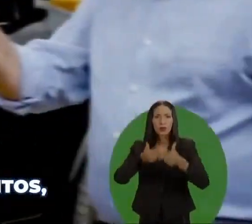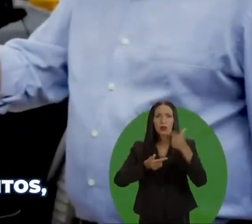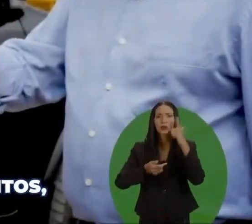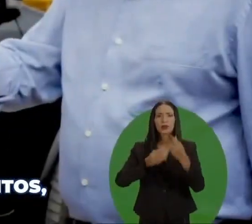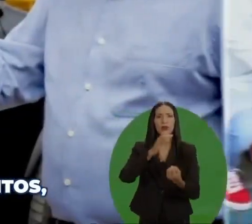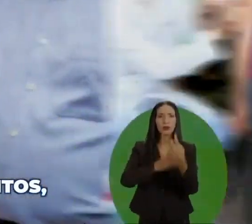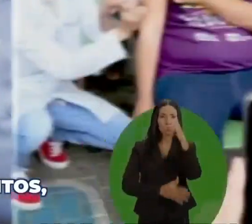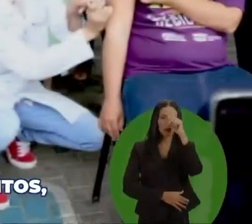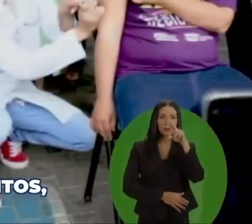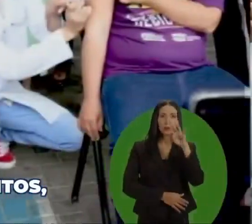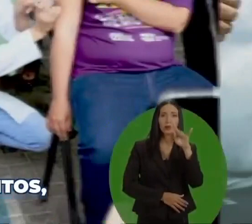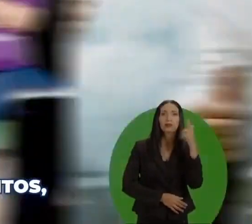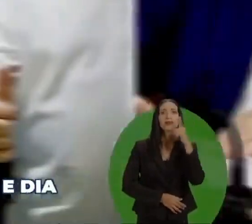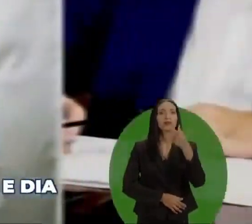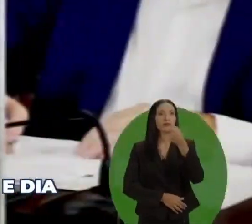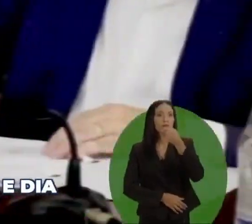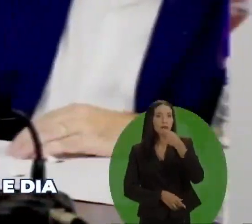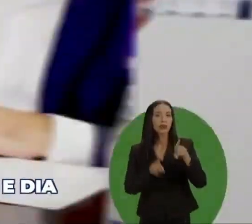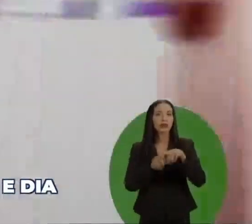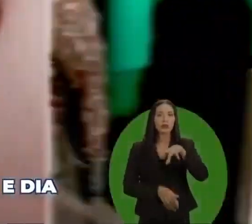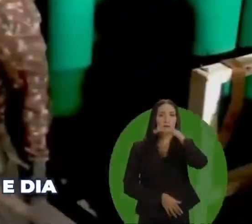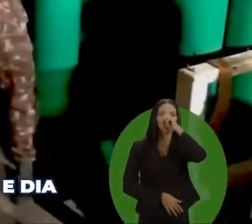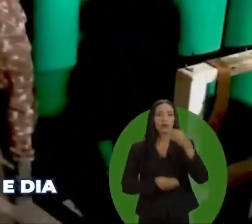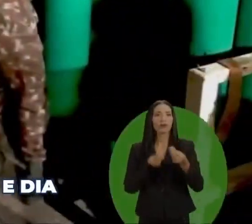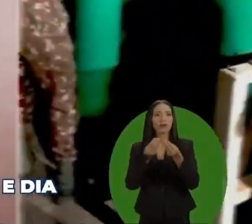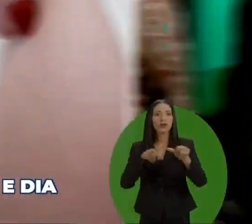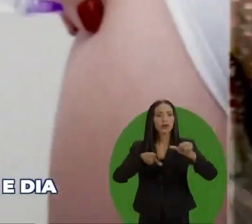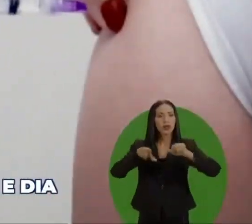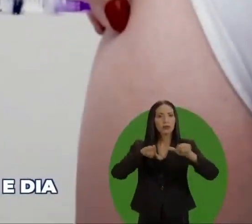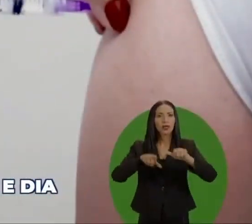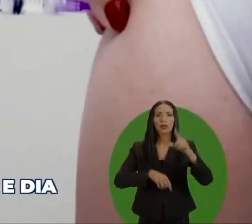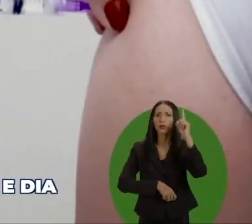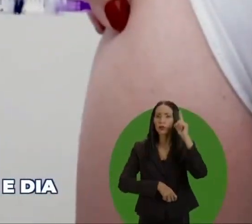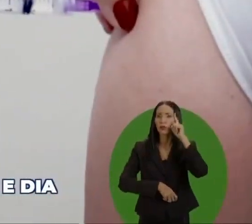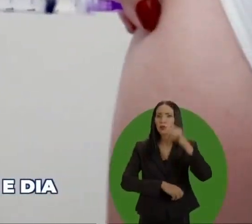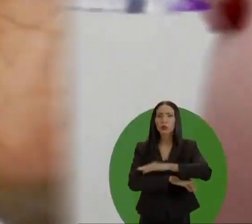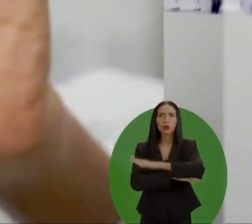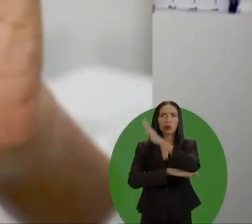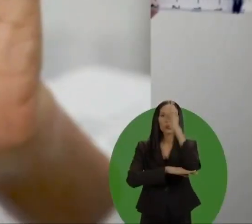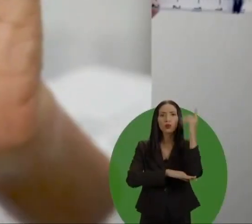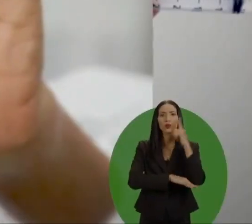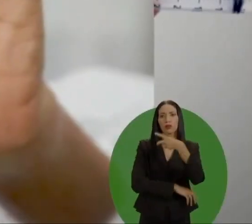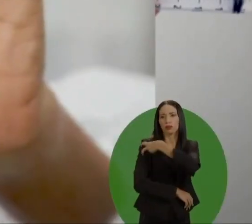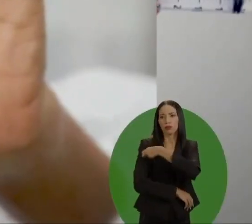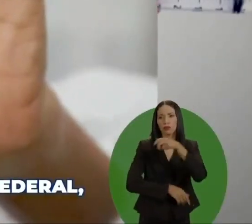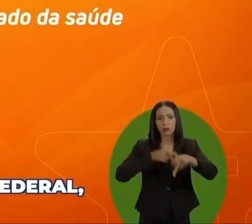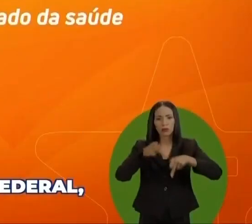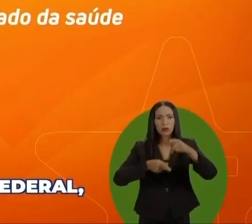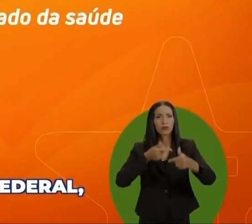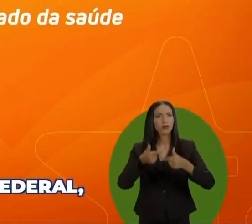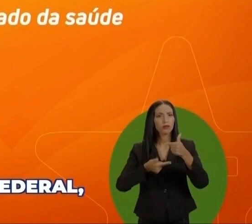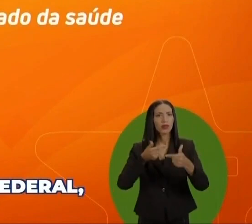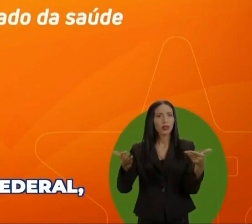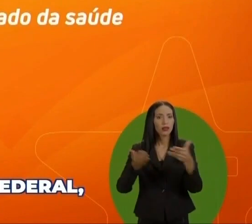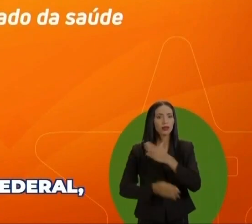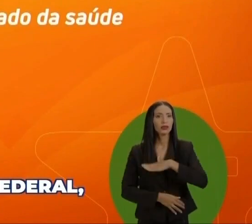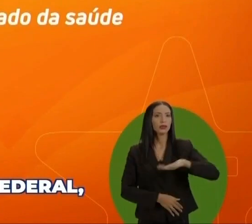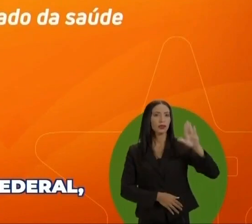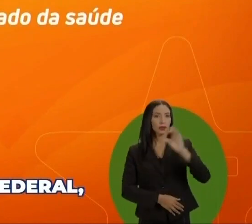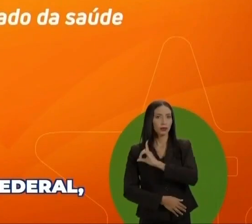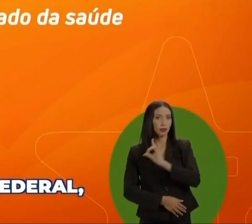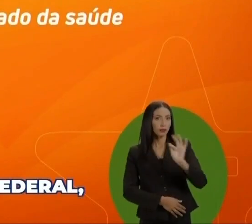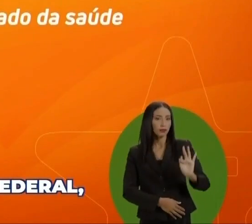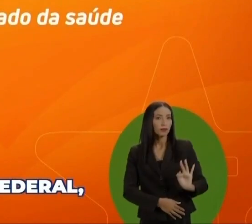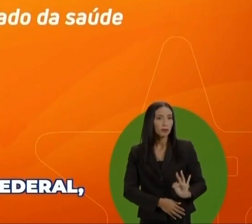Implantei UTIs, garanti medicamentos, garanti oxigênio e trabalhei noite e dia para vacinar nosso povo. Agora, como